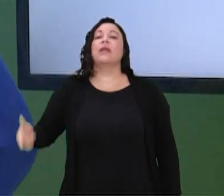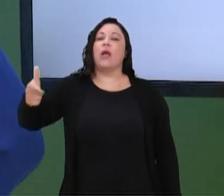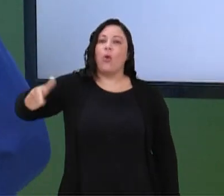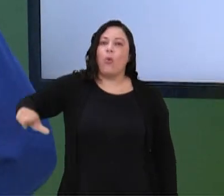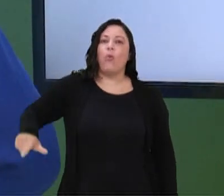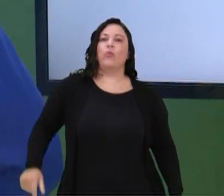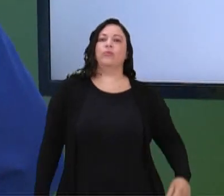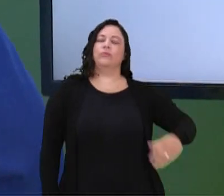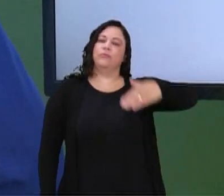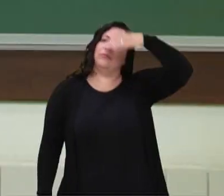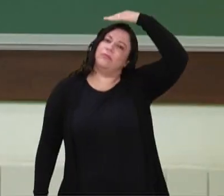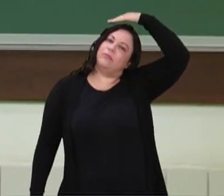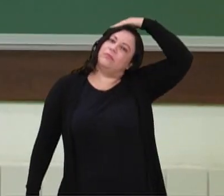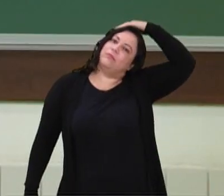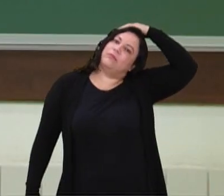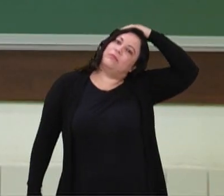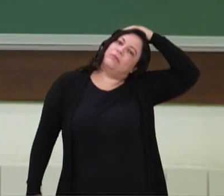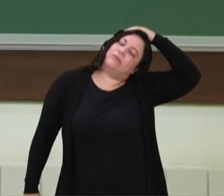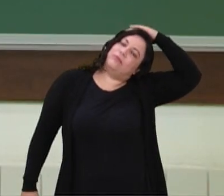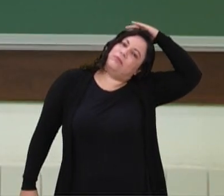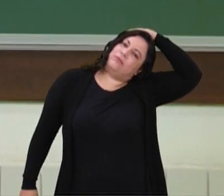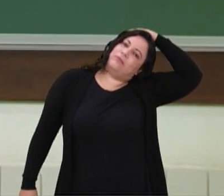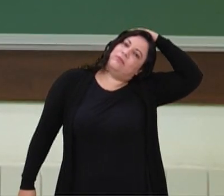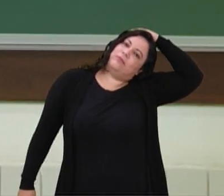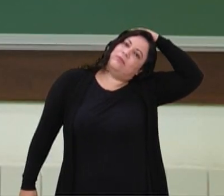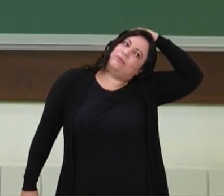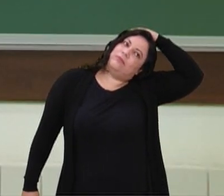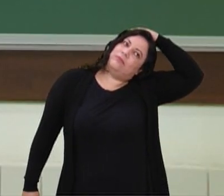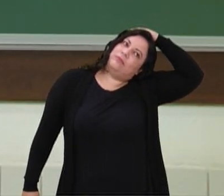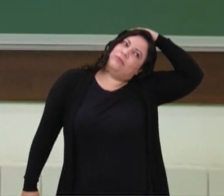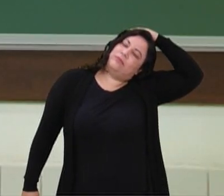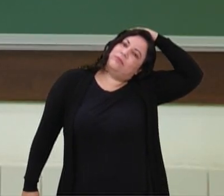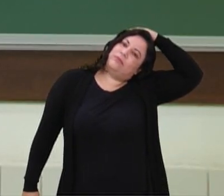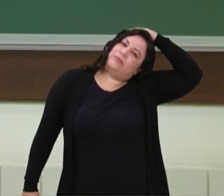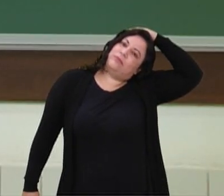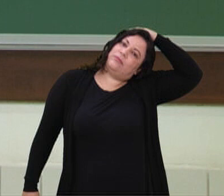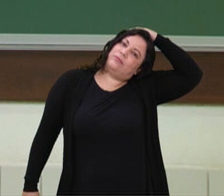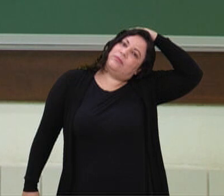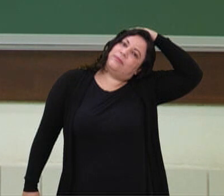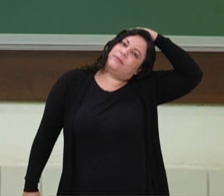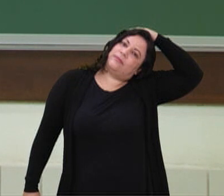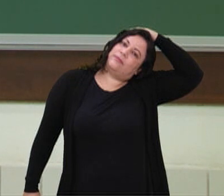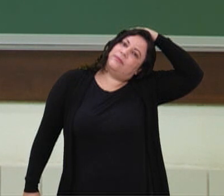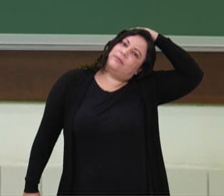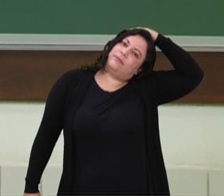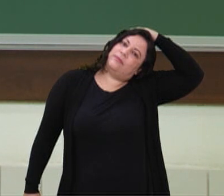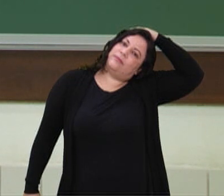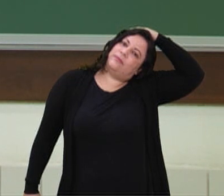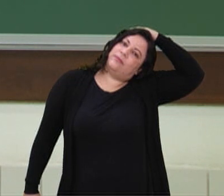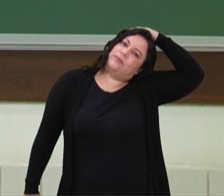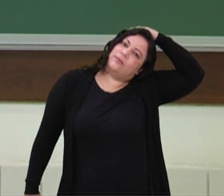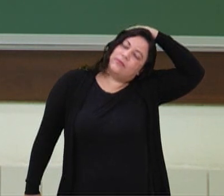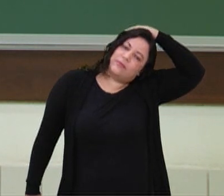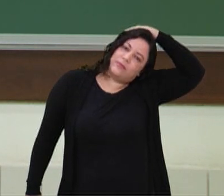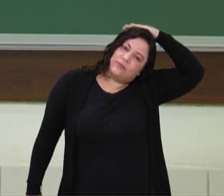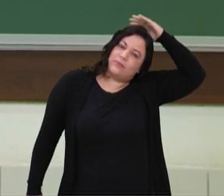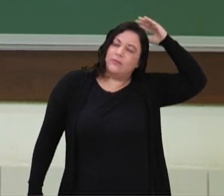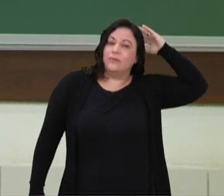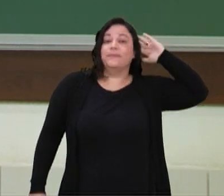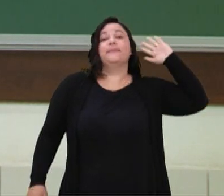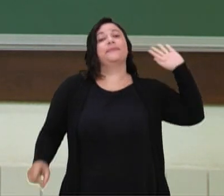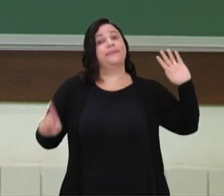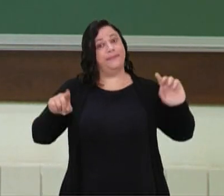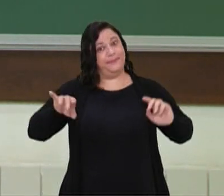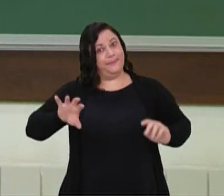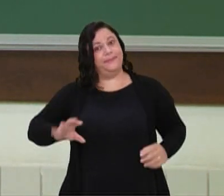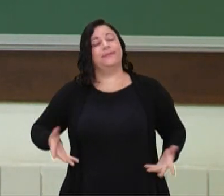isso,